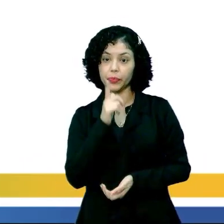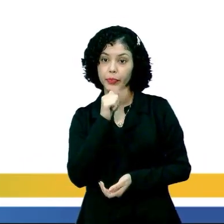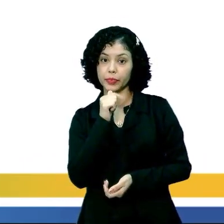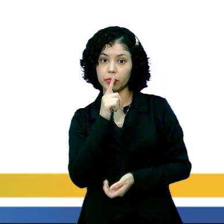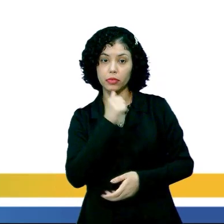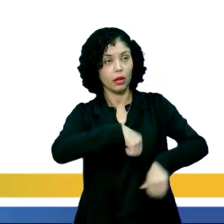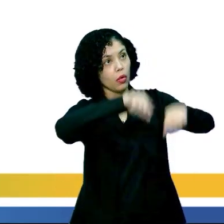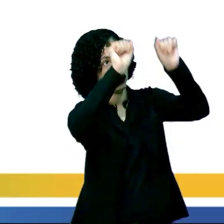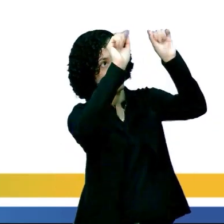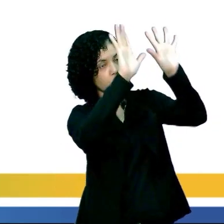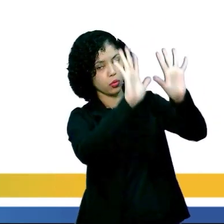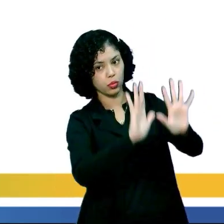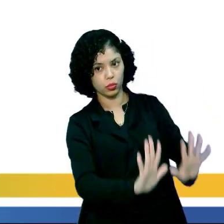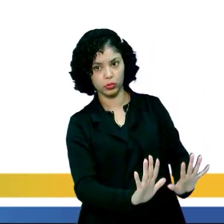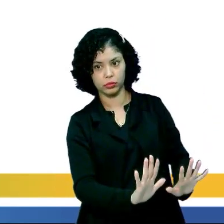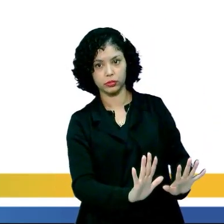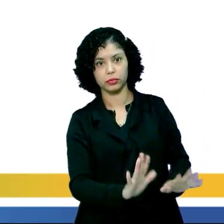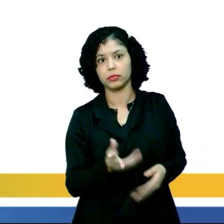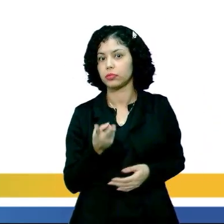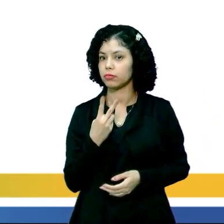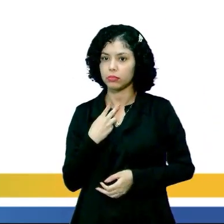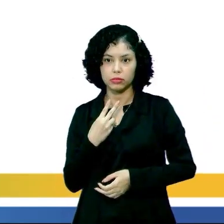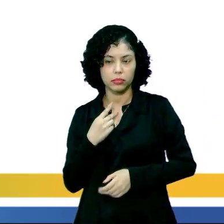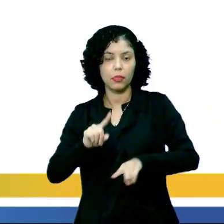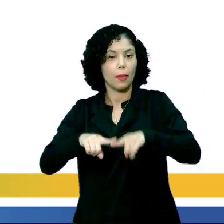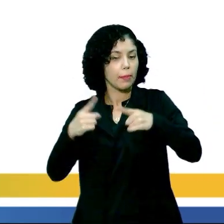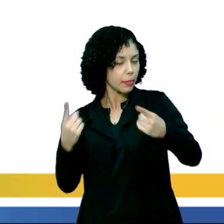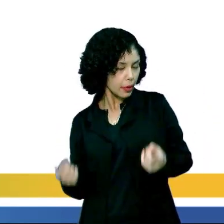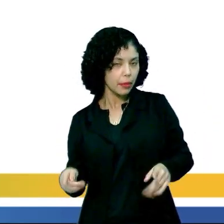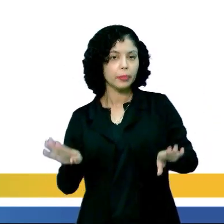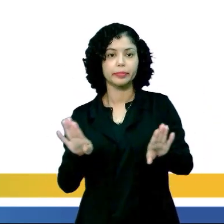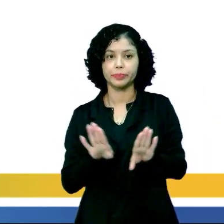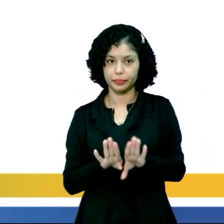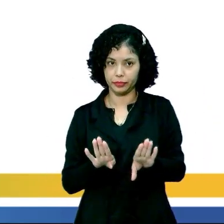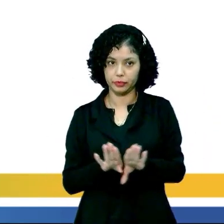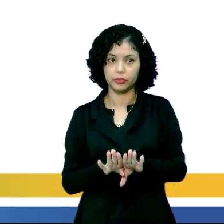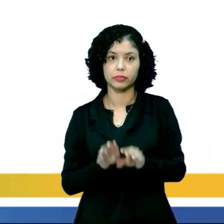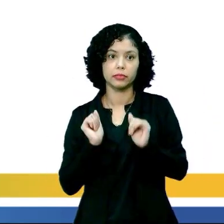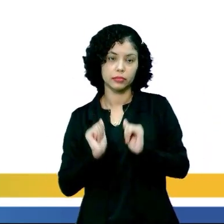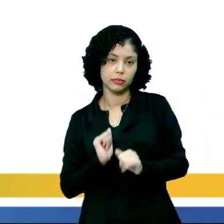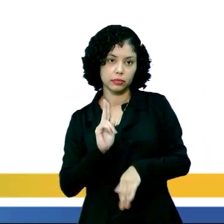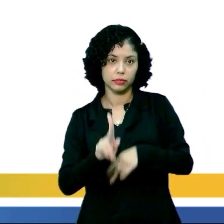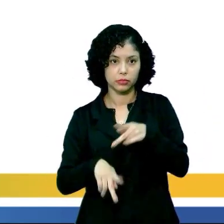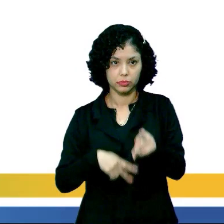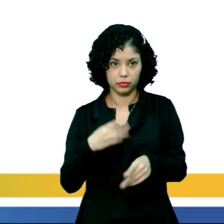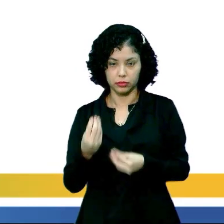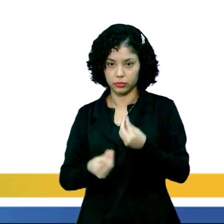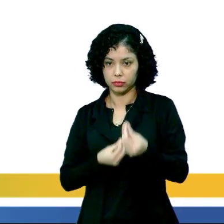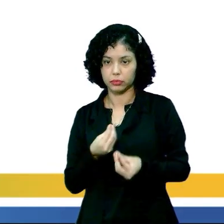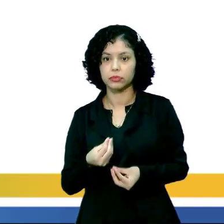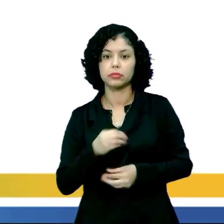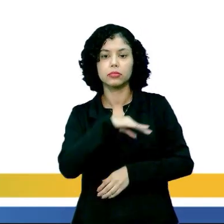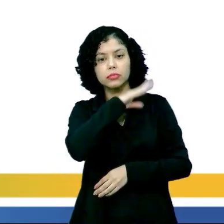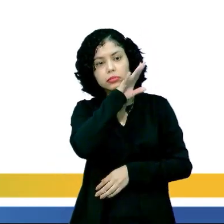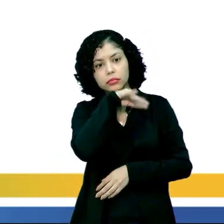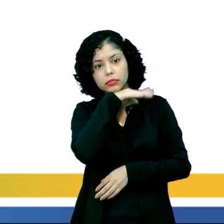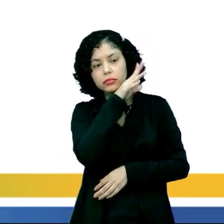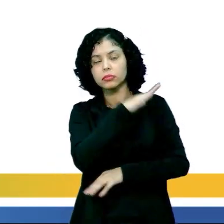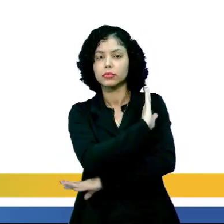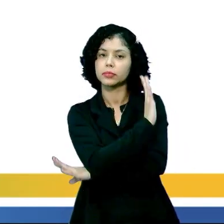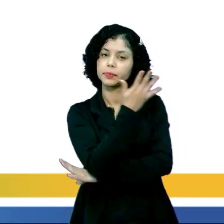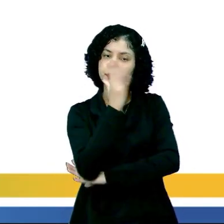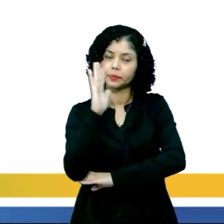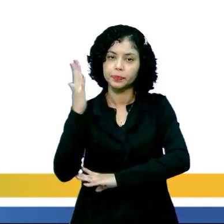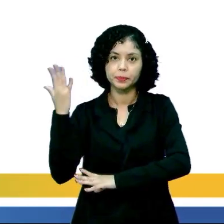não são necessariamente navegáveis, mas fazem parte da cultura de um povo, assim como a sua fauna e a sua flora,